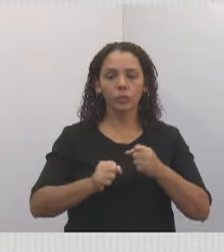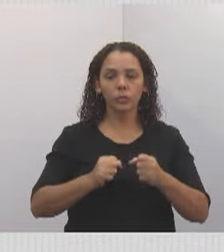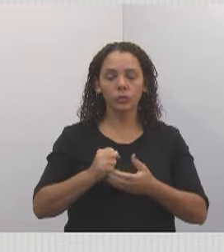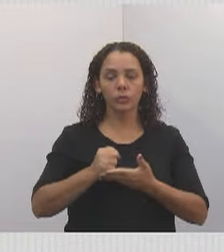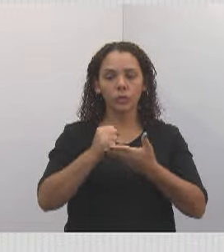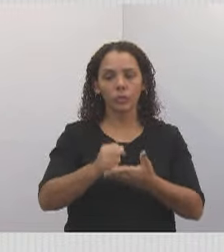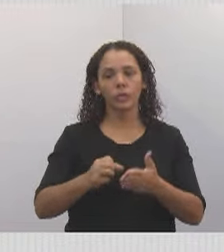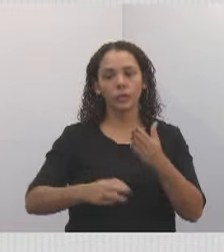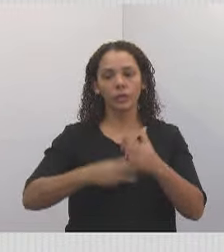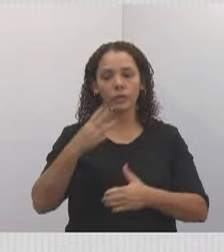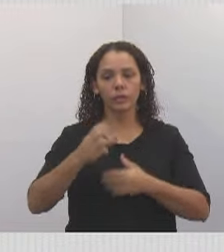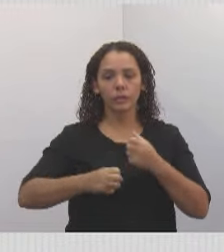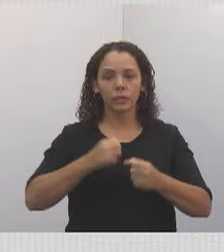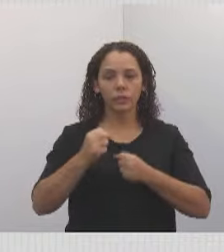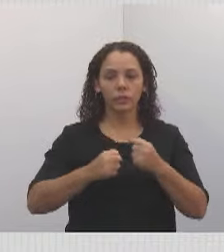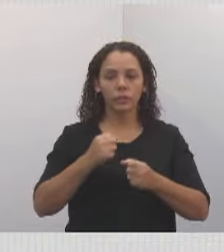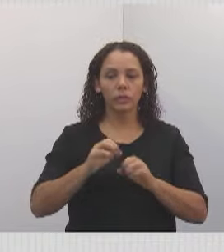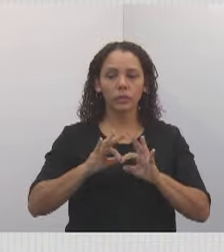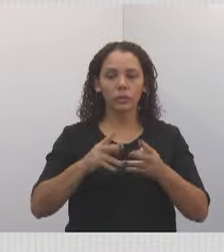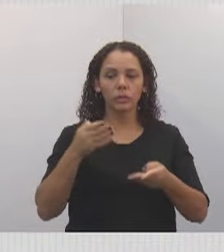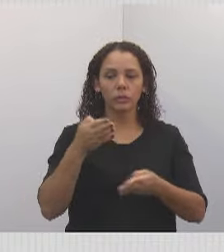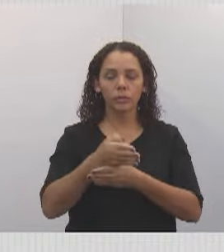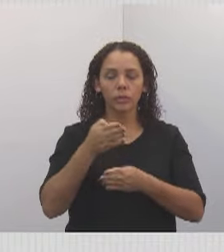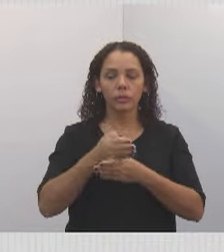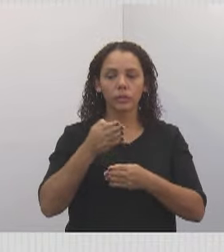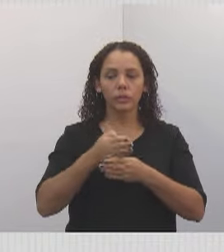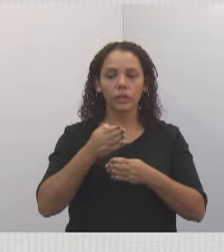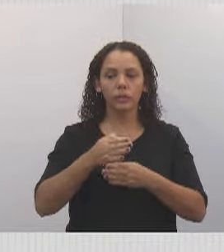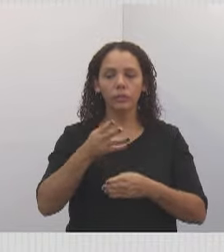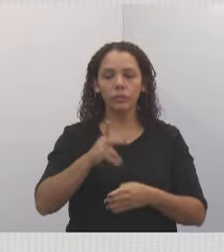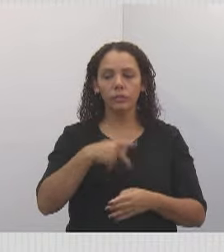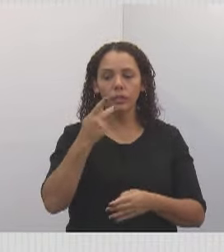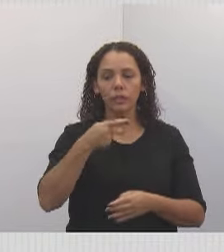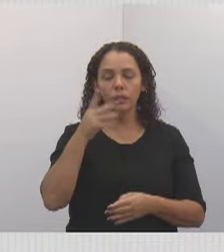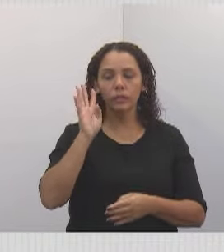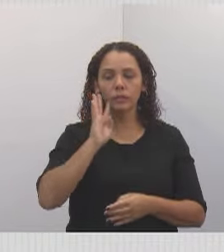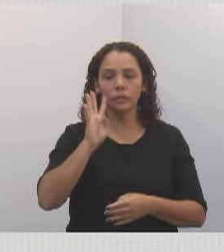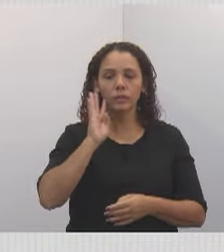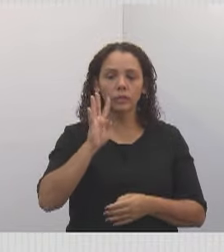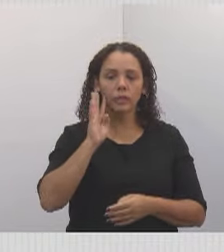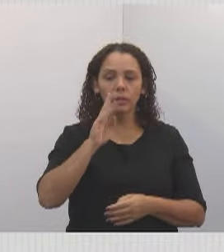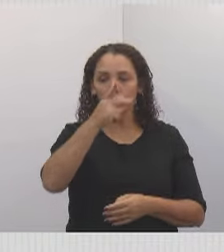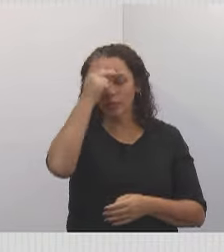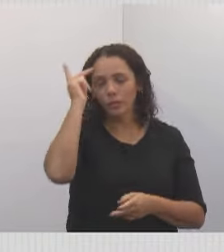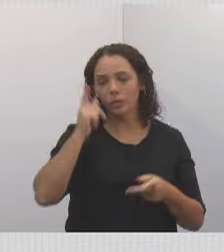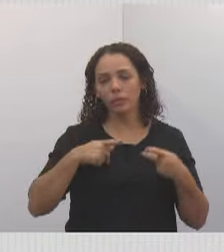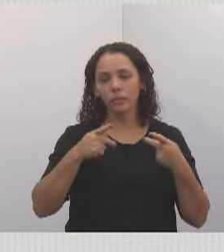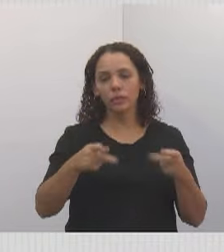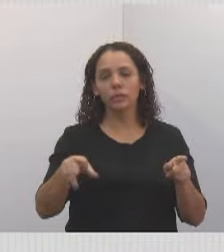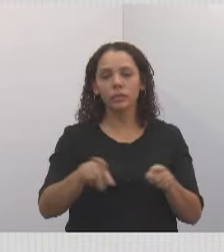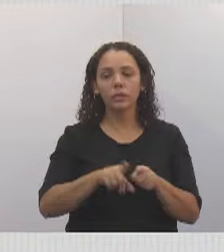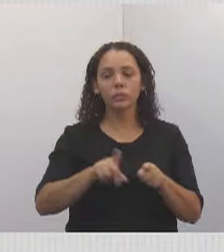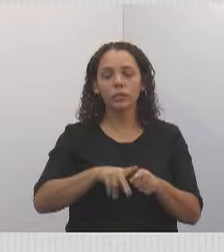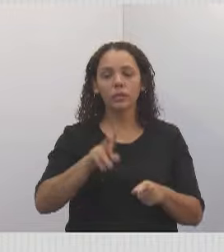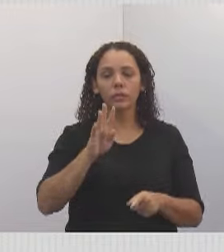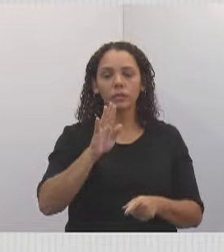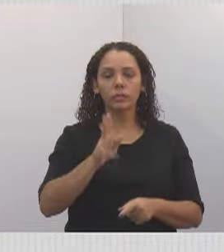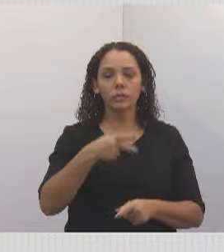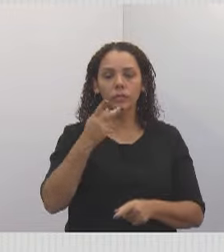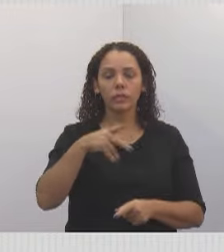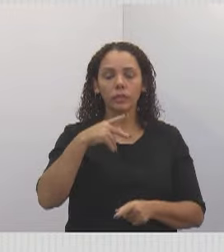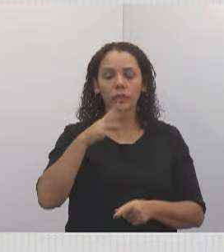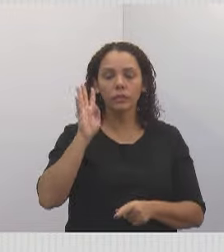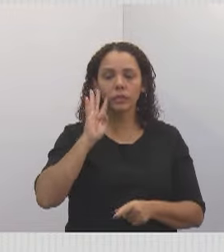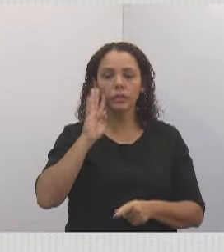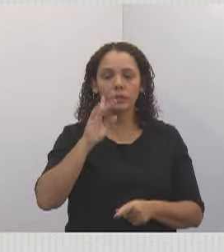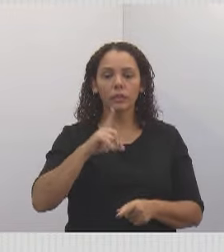todos que foram, saíram elogiando, as pessoas que foram visitar também, saem elogiando. Tive aqui a Ju, Luiz Flávio, que,